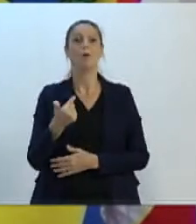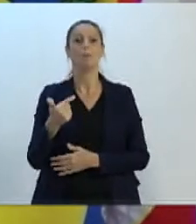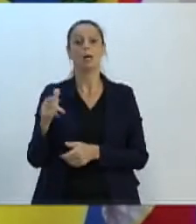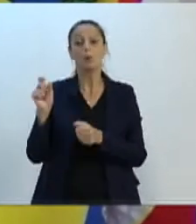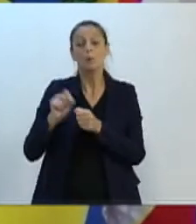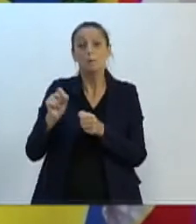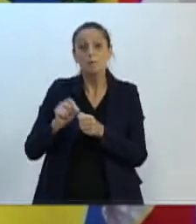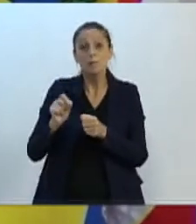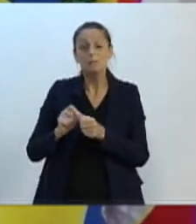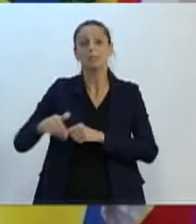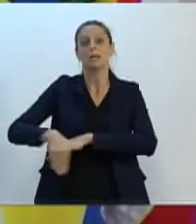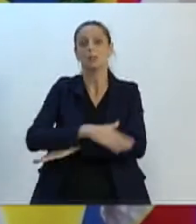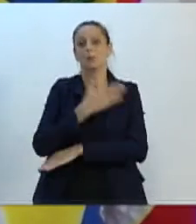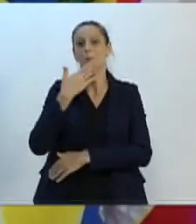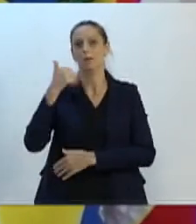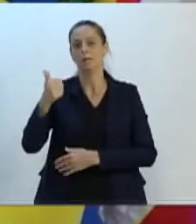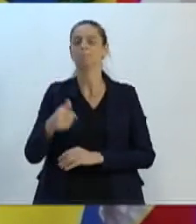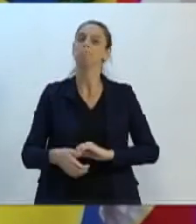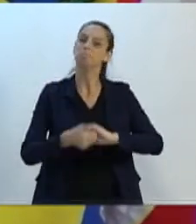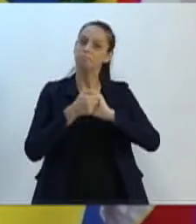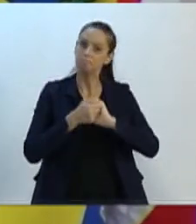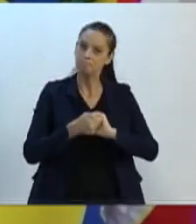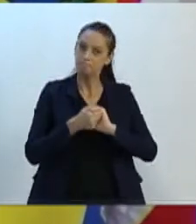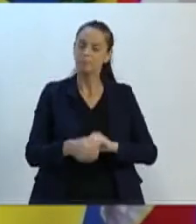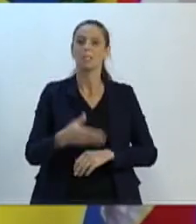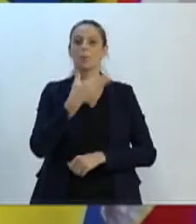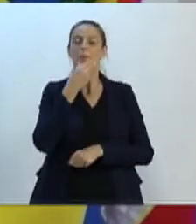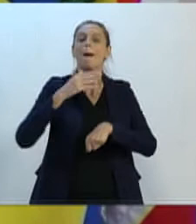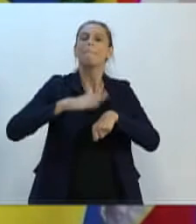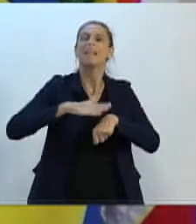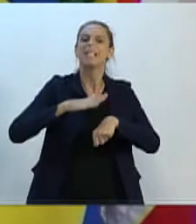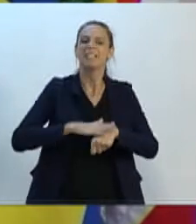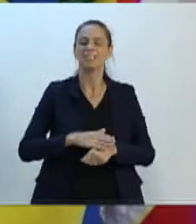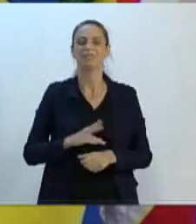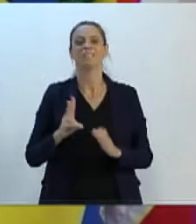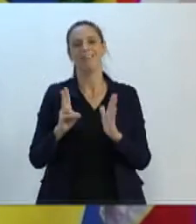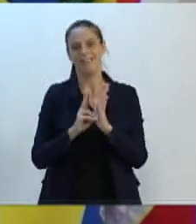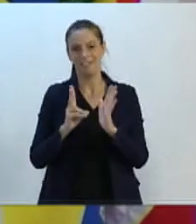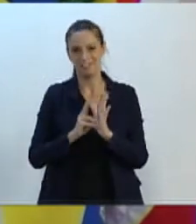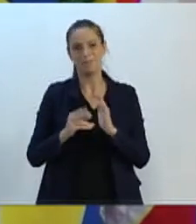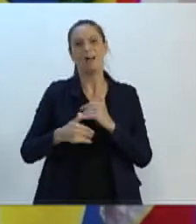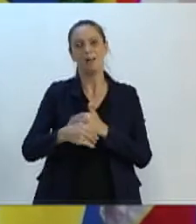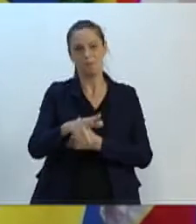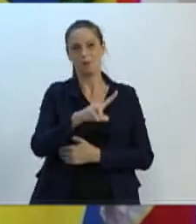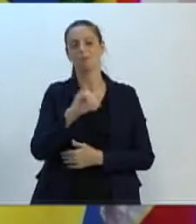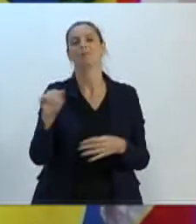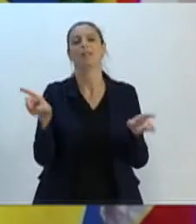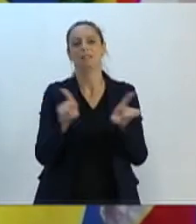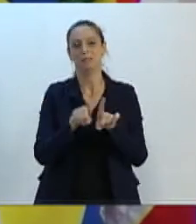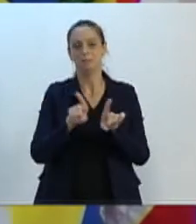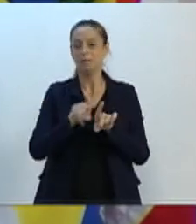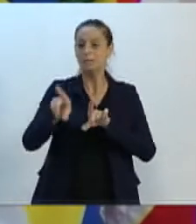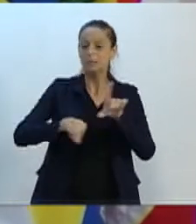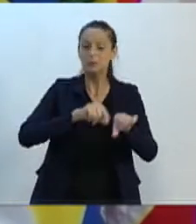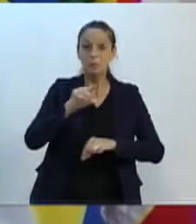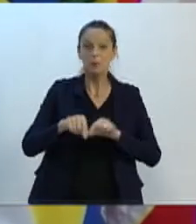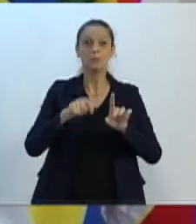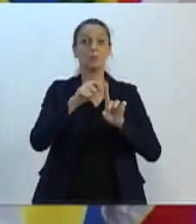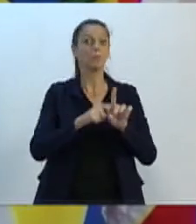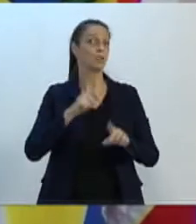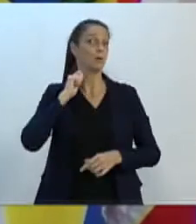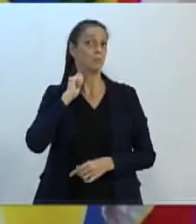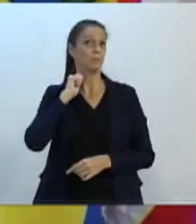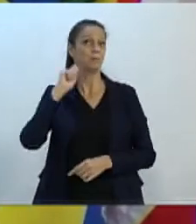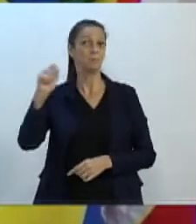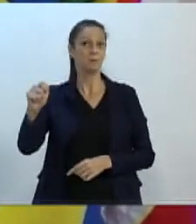Parabéns ao Leandro, ao Índio, que nos próximos dias estará escolhendo, então, no mês de abril, uma